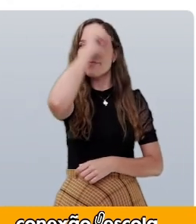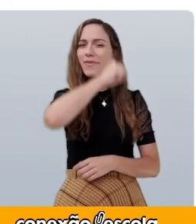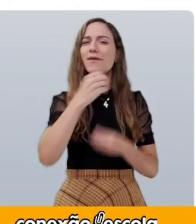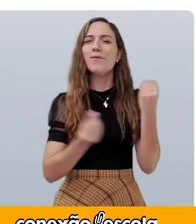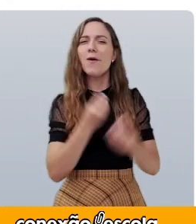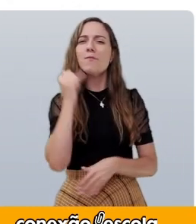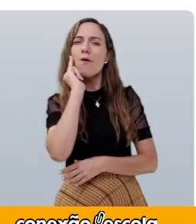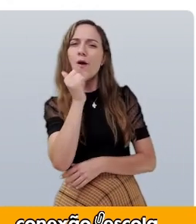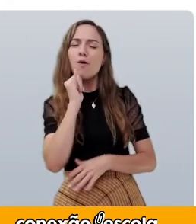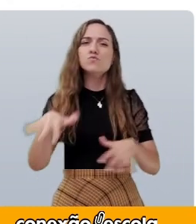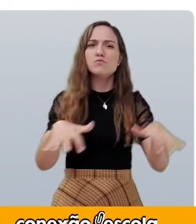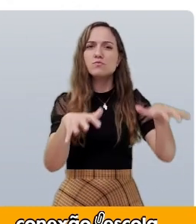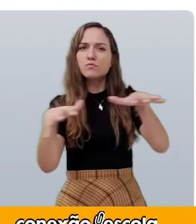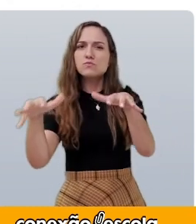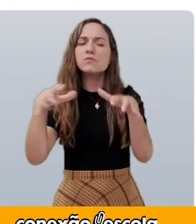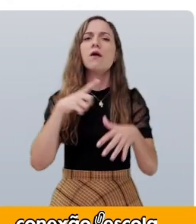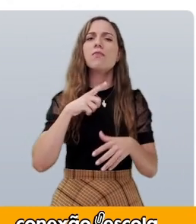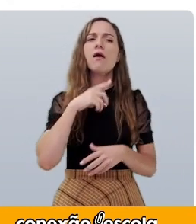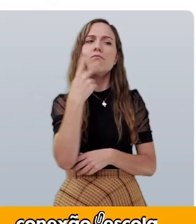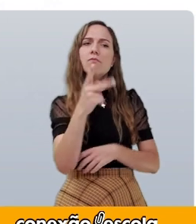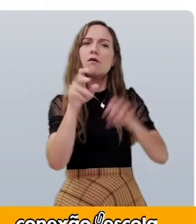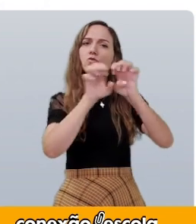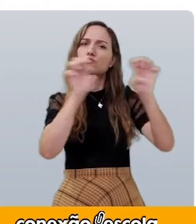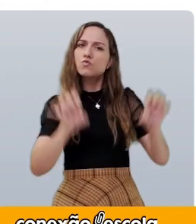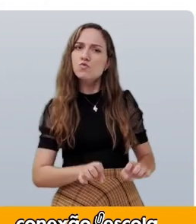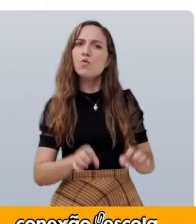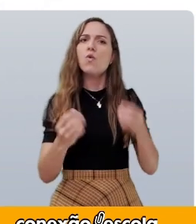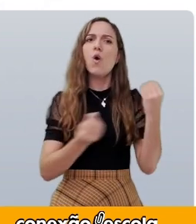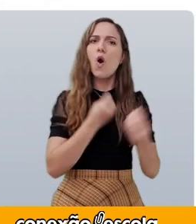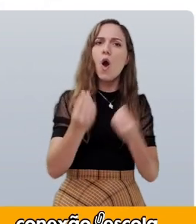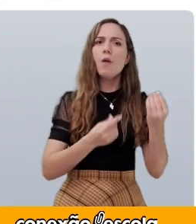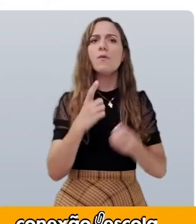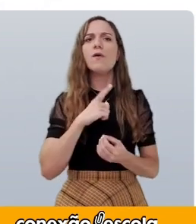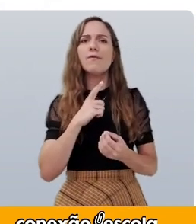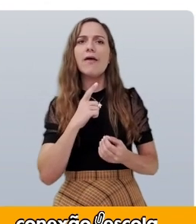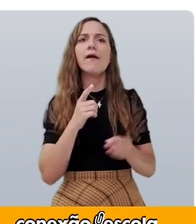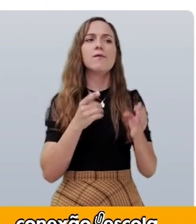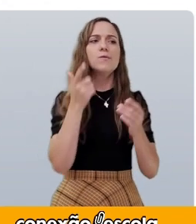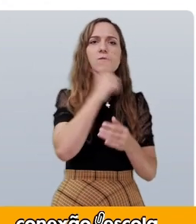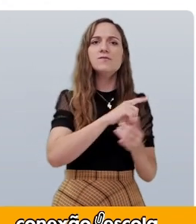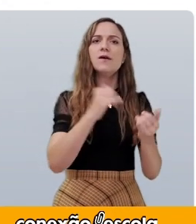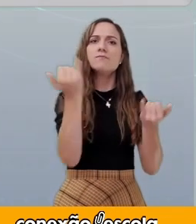estrutura composicional e função comunicativa.